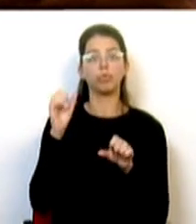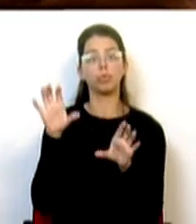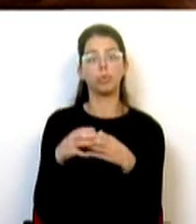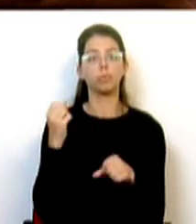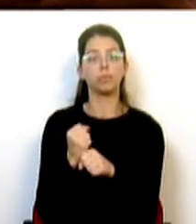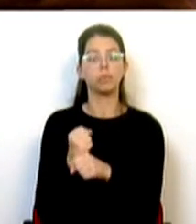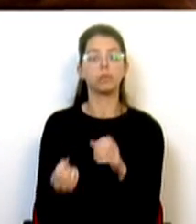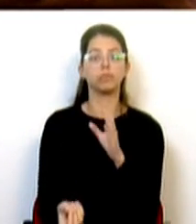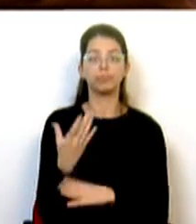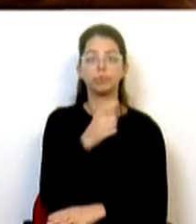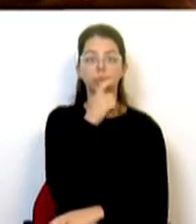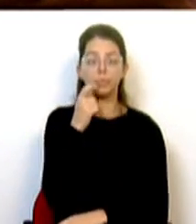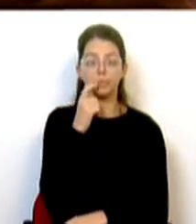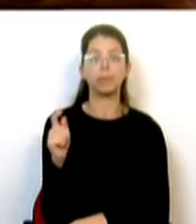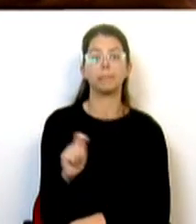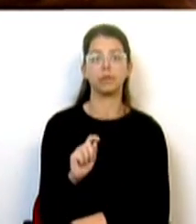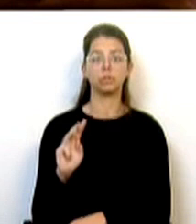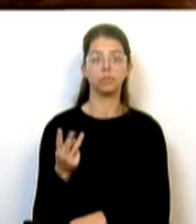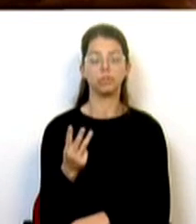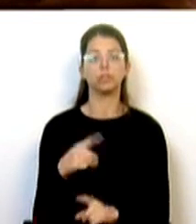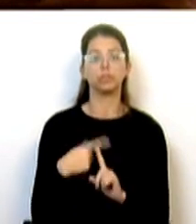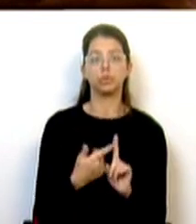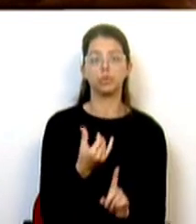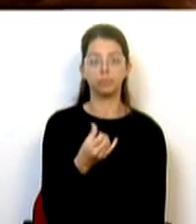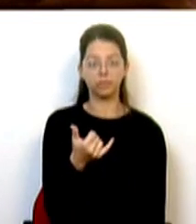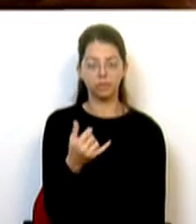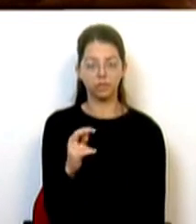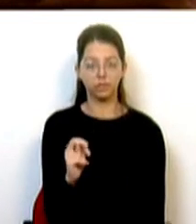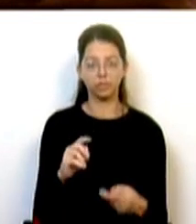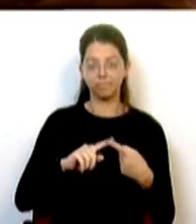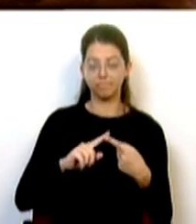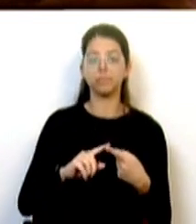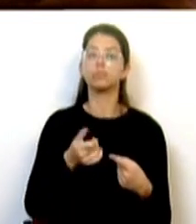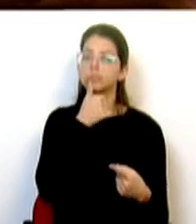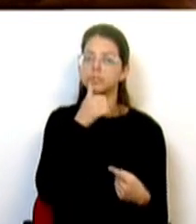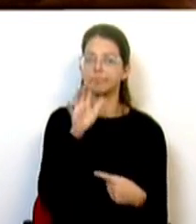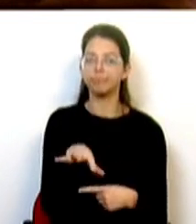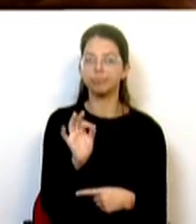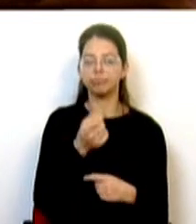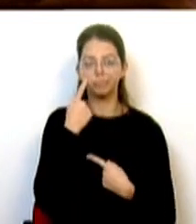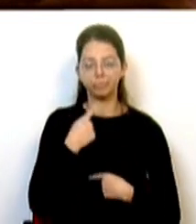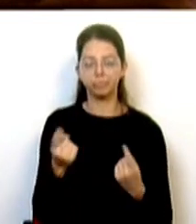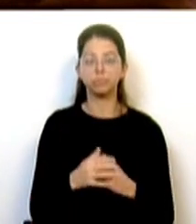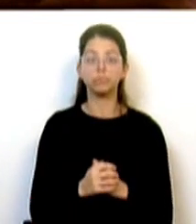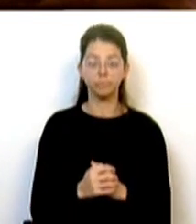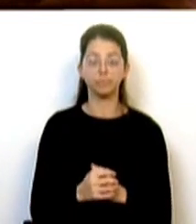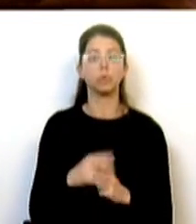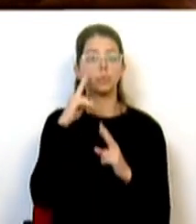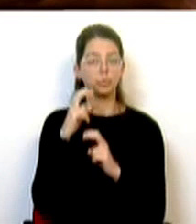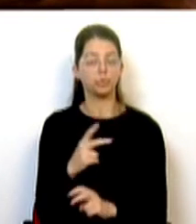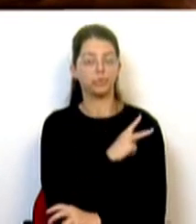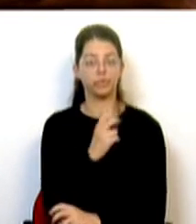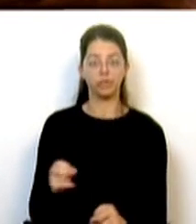o compromisso de, durante o primeiro trimestre de 2023, anunciar a respectiva decisão. Ora, o estudo da Universidade Nova